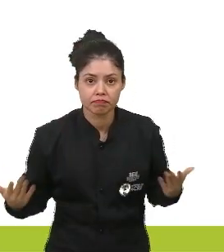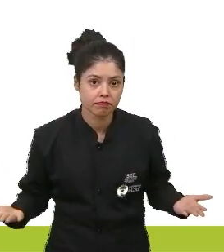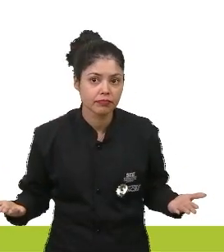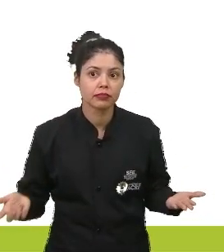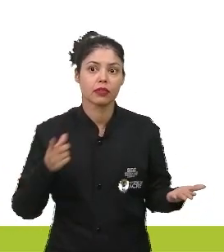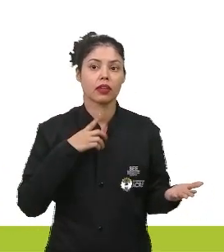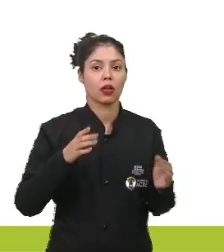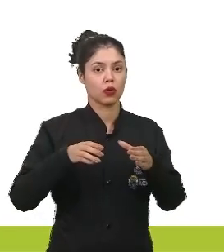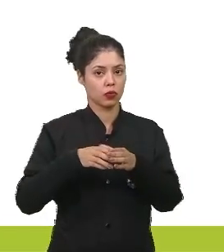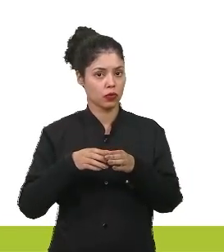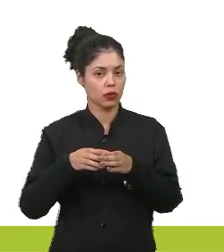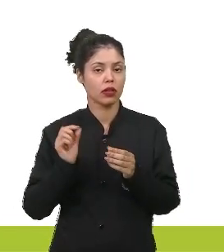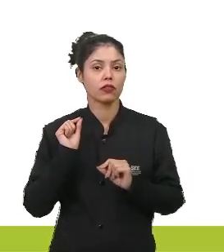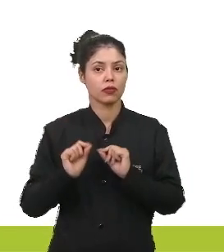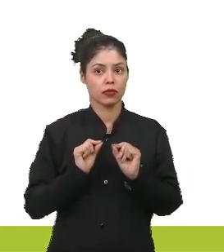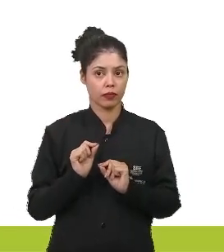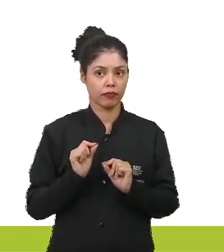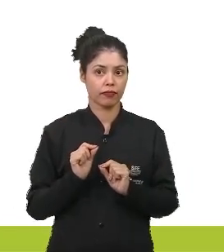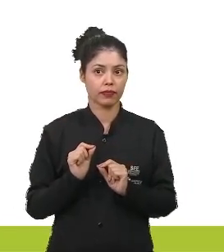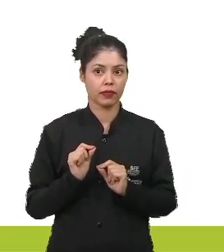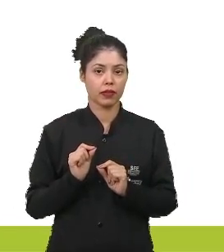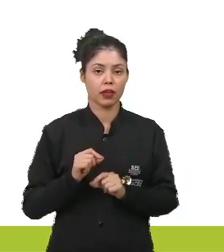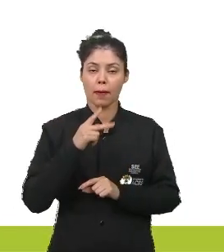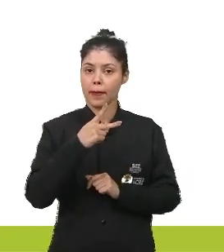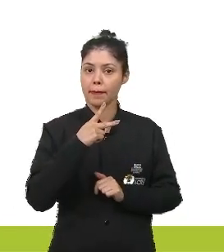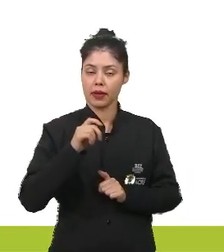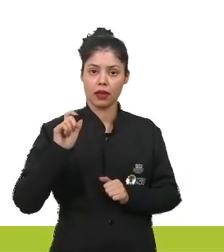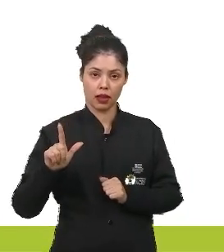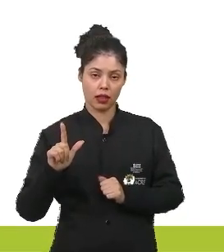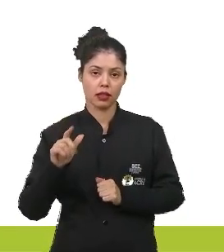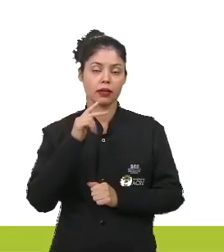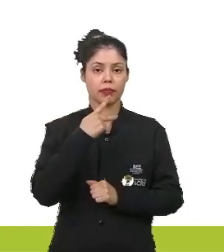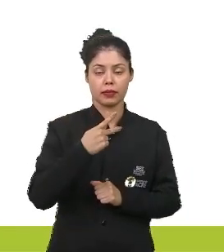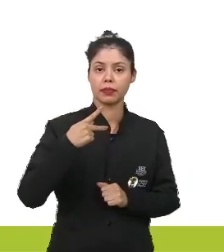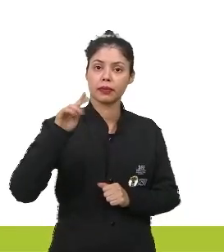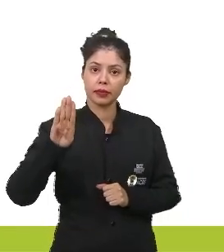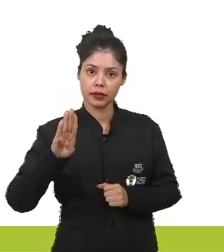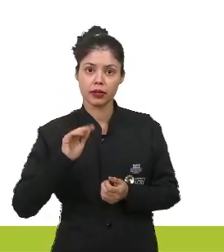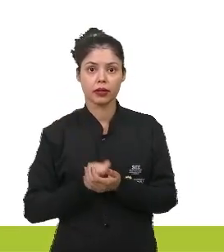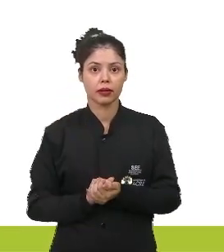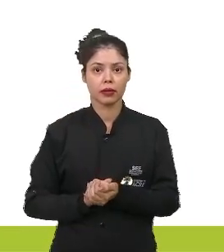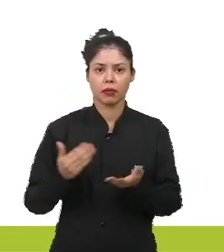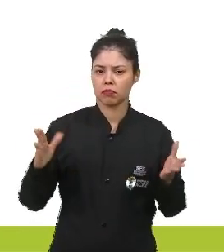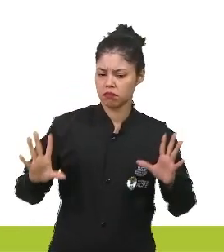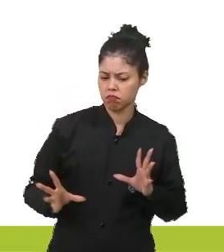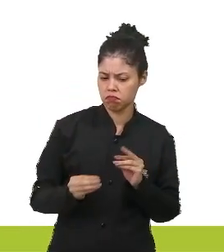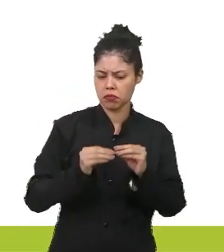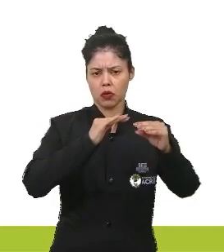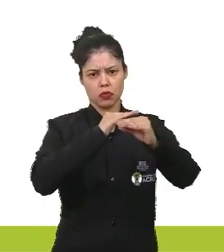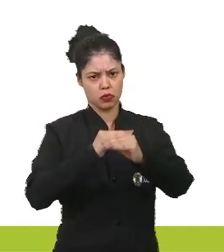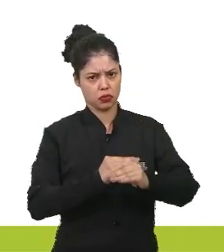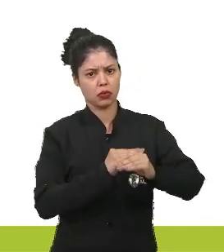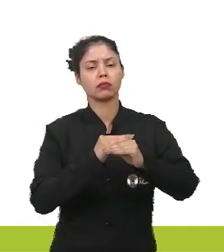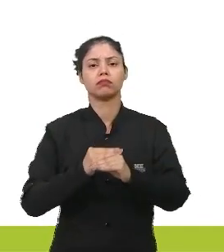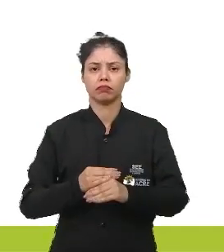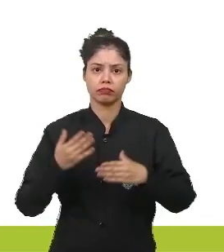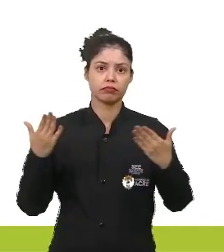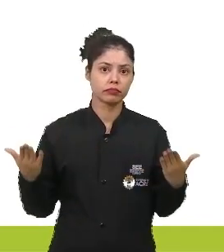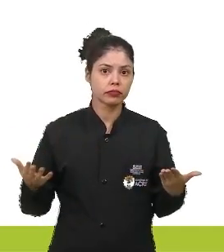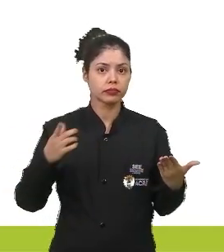É a comunidade em que a PPL e a PPB, elas praticamente se igualam. Então,